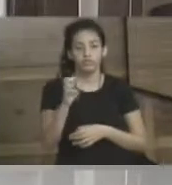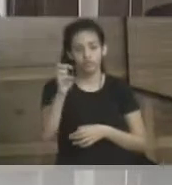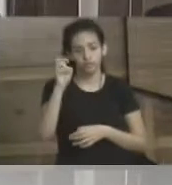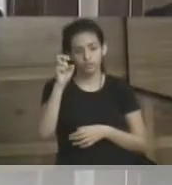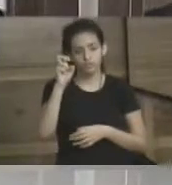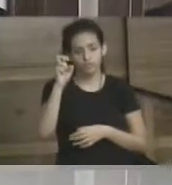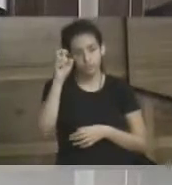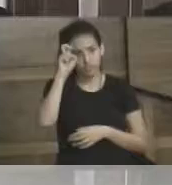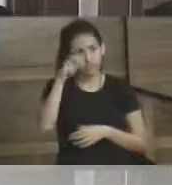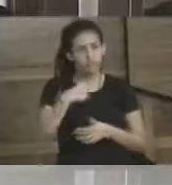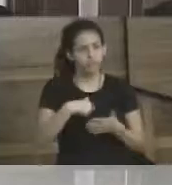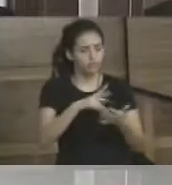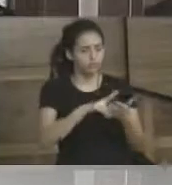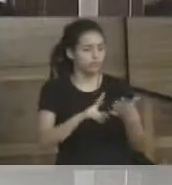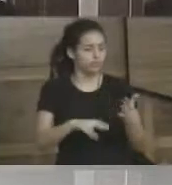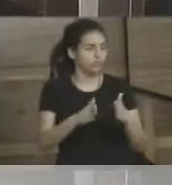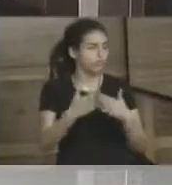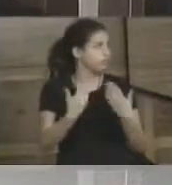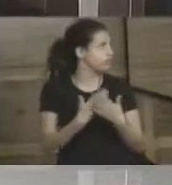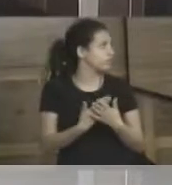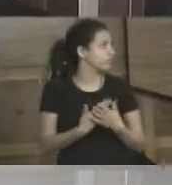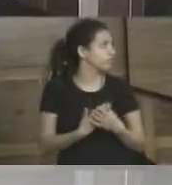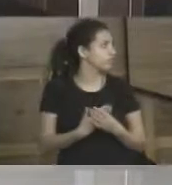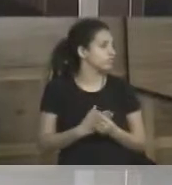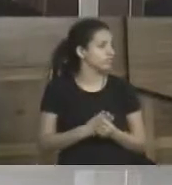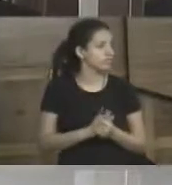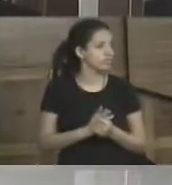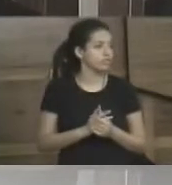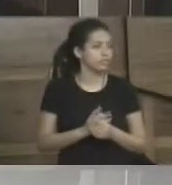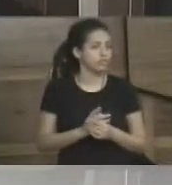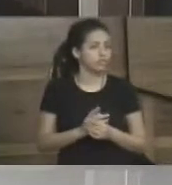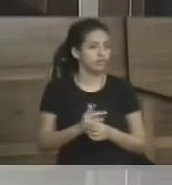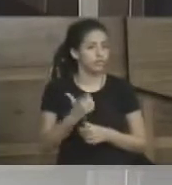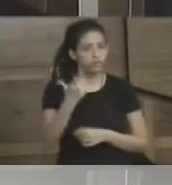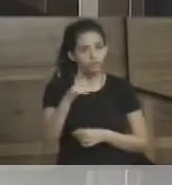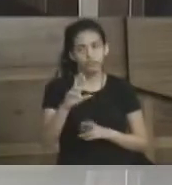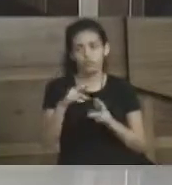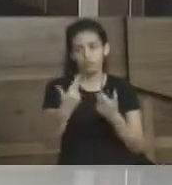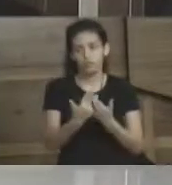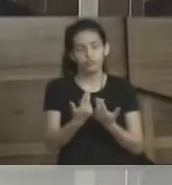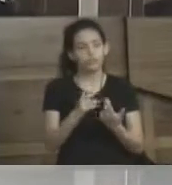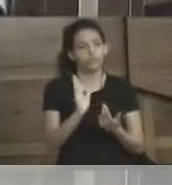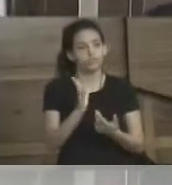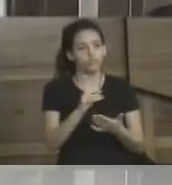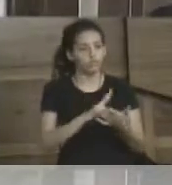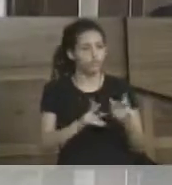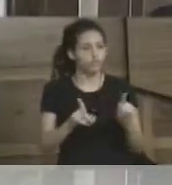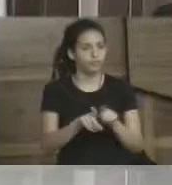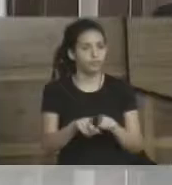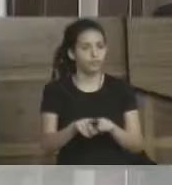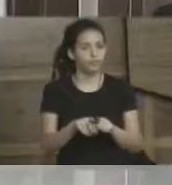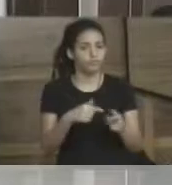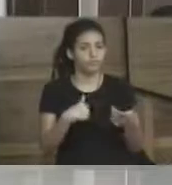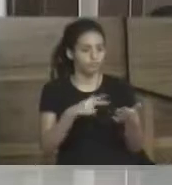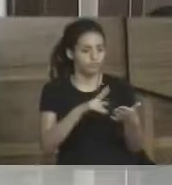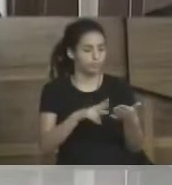-feira. Eu vou ler um pouquinho do requerimento, a gente vai reler ele na próxima sessão, mas, de antemão, já estou trazendo um pouquinho aqui para